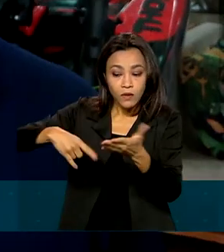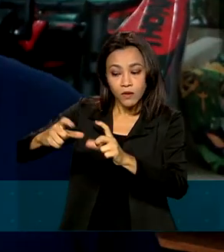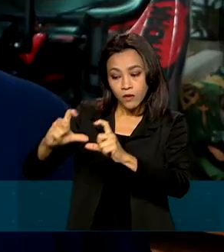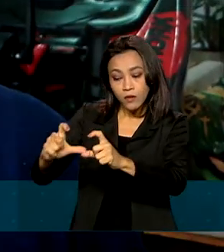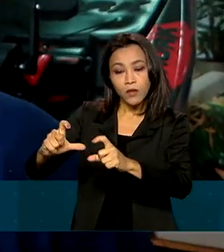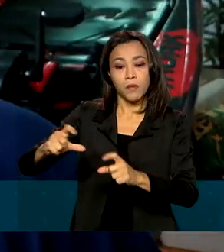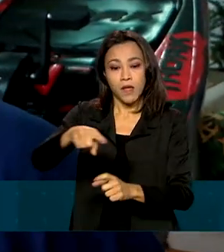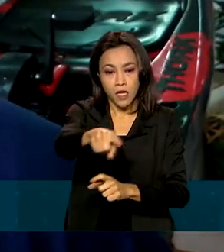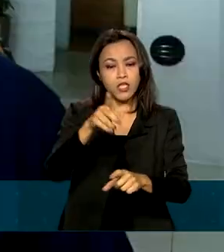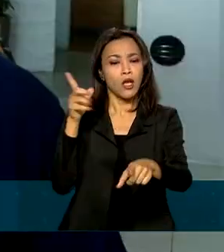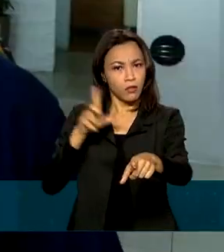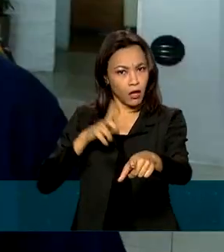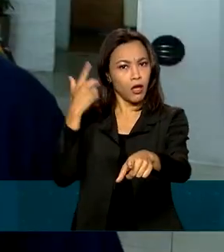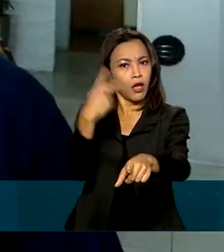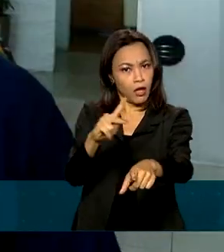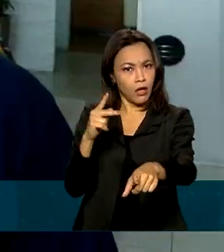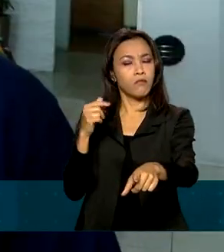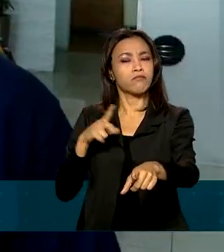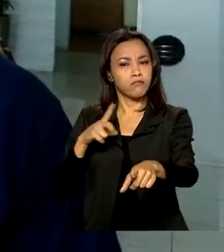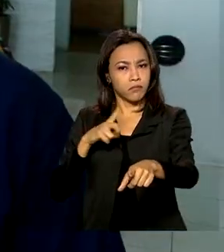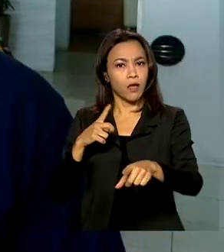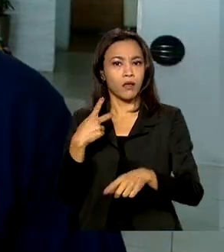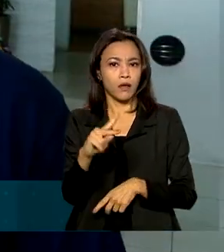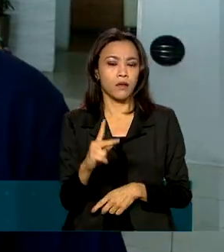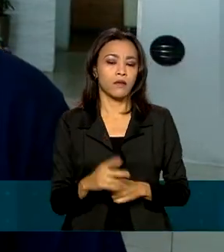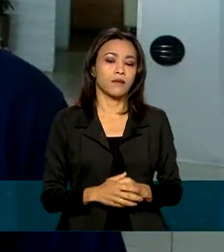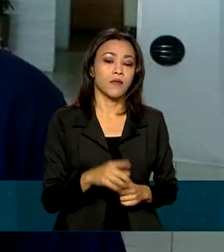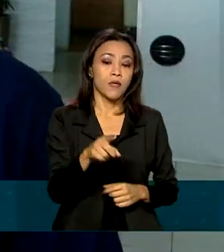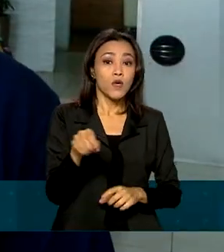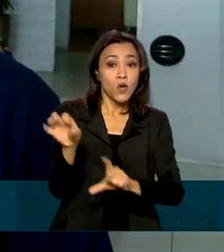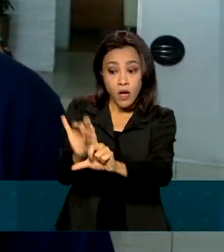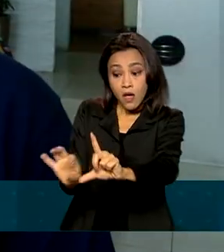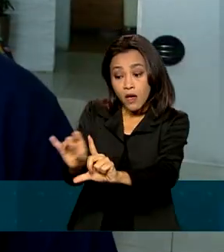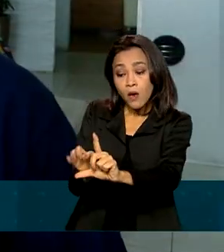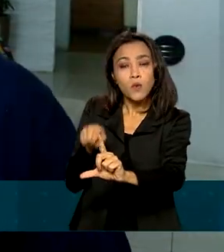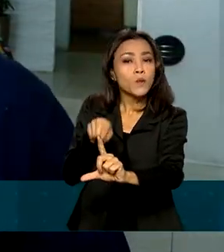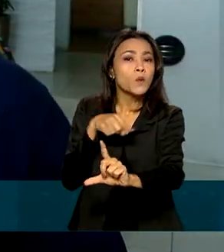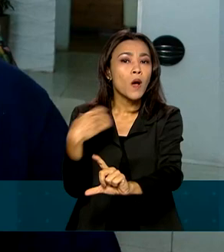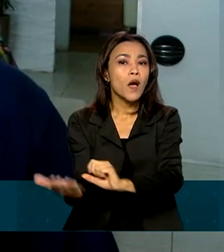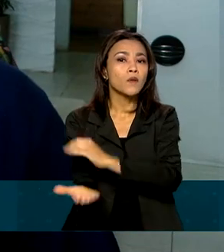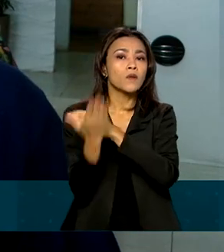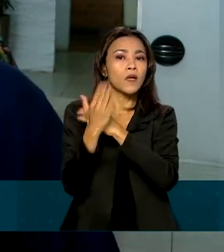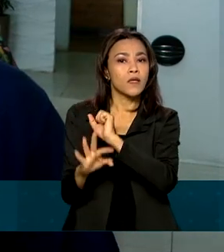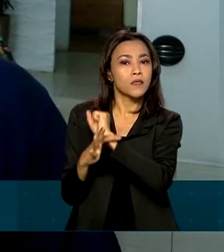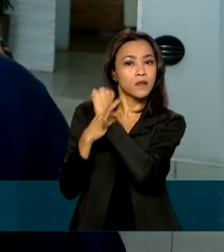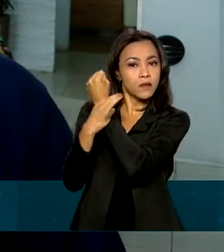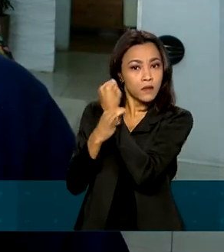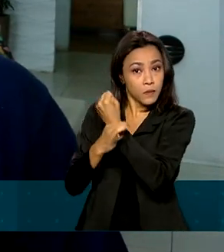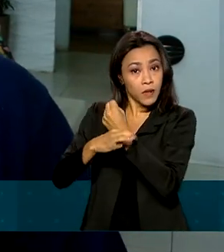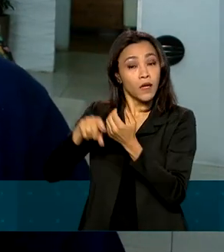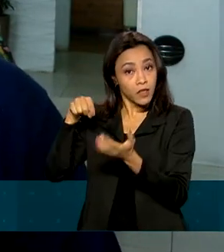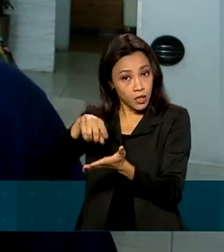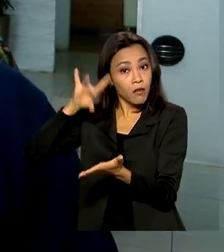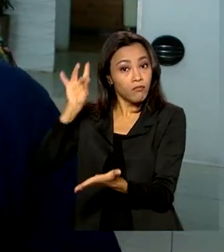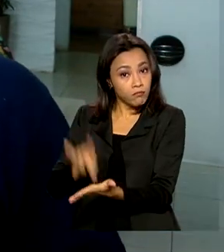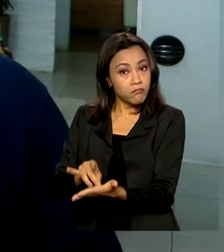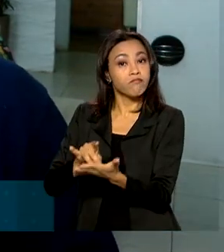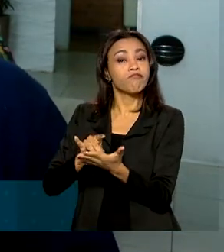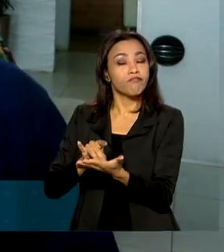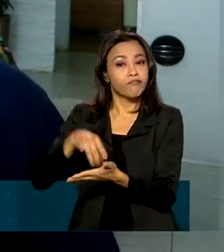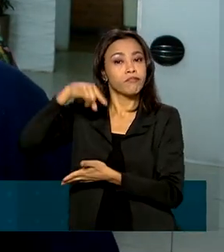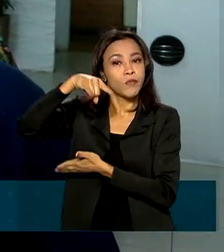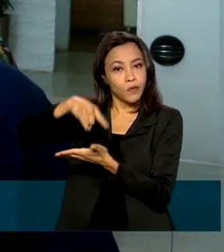Leite já tem a dele. O QR Code vem para garantir a legitimidade daquele documento, a